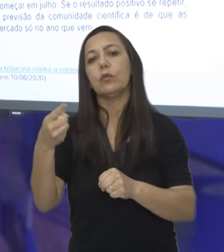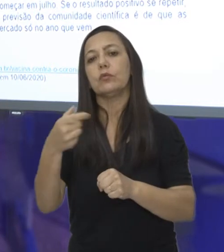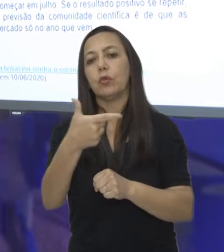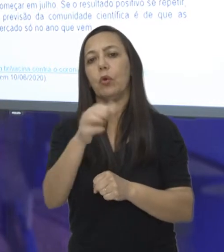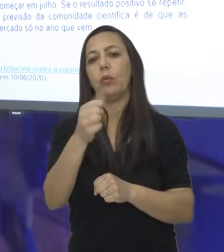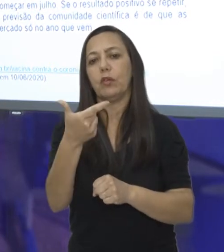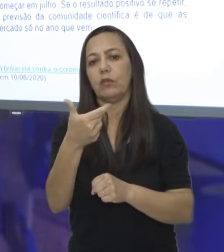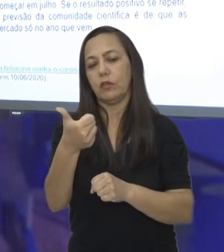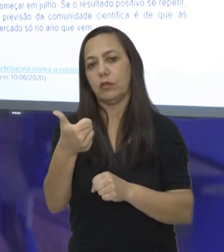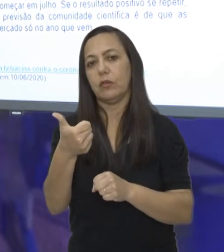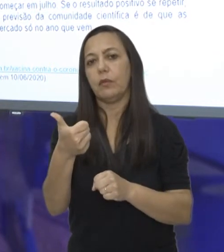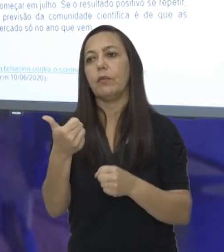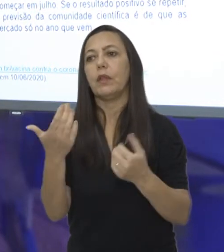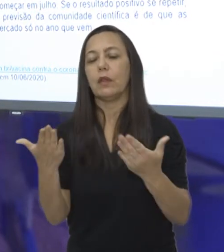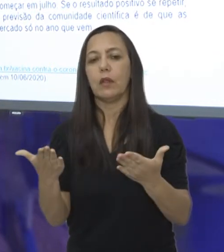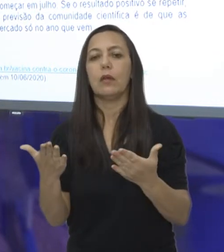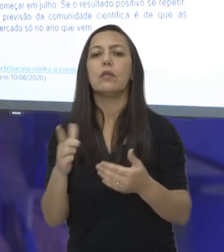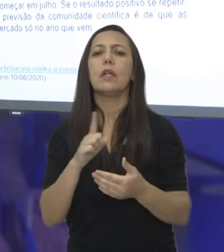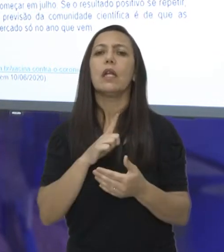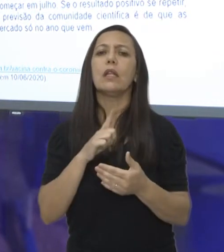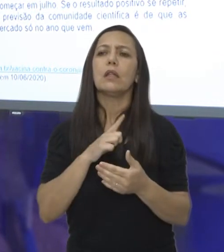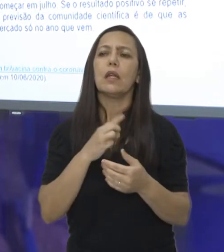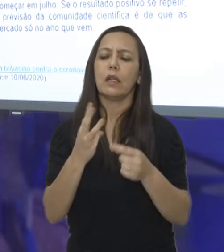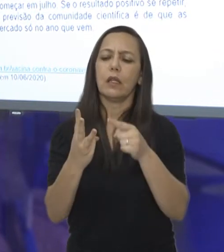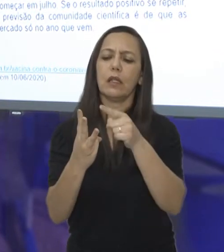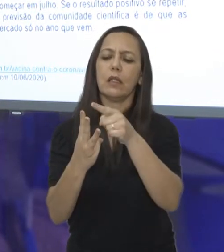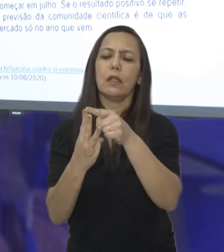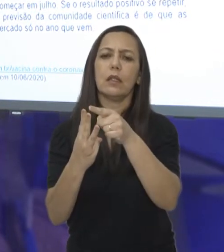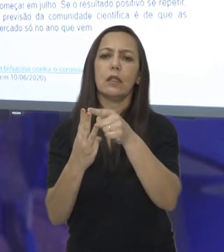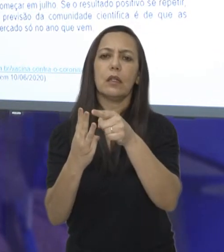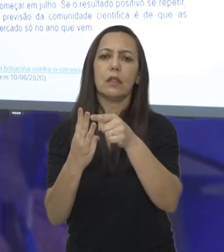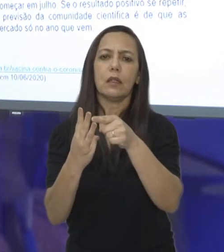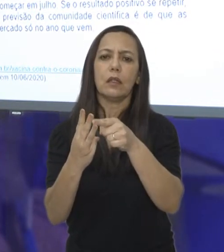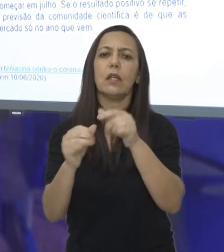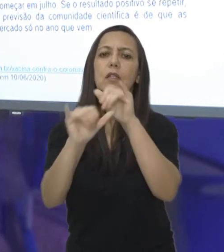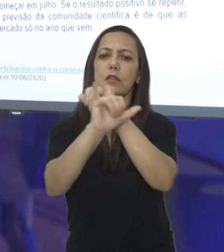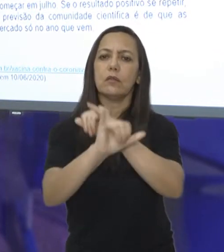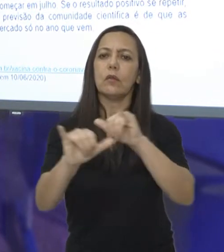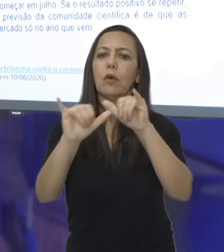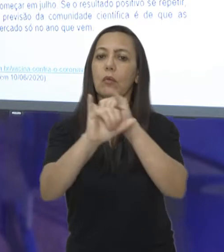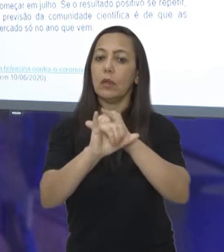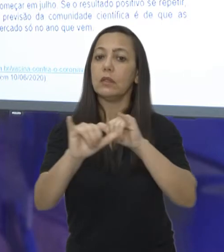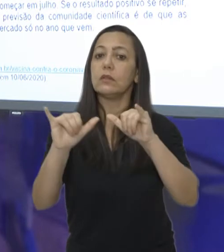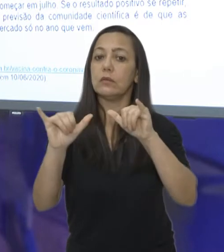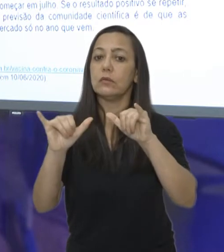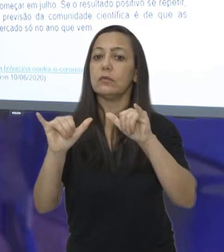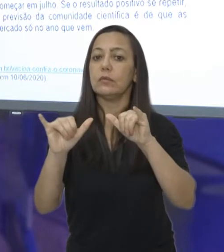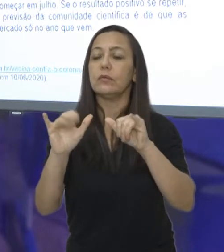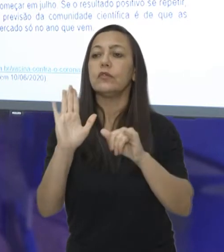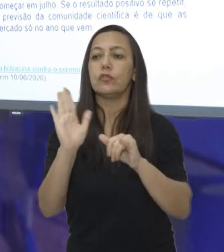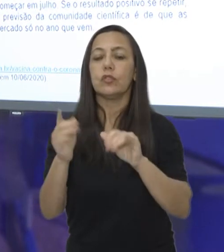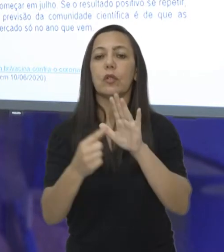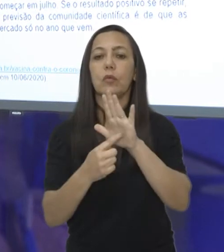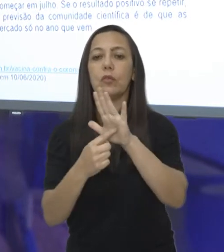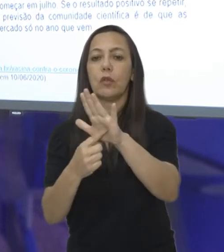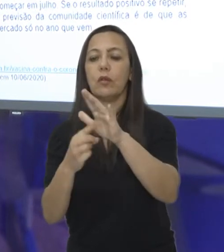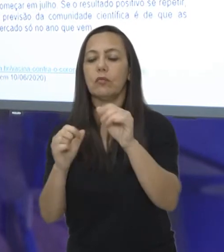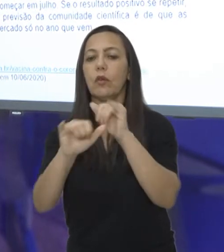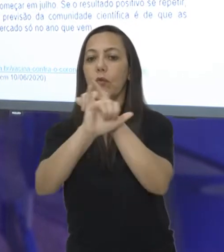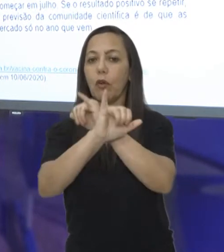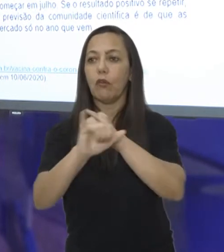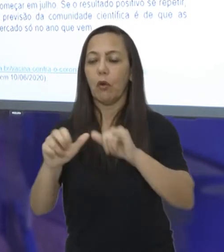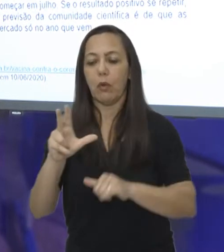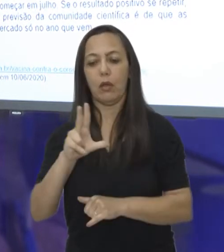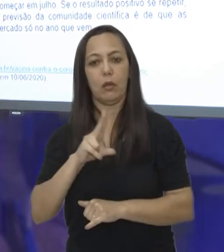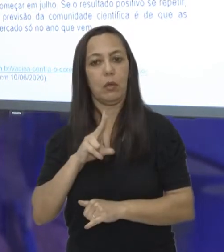Globo, Terra e UOL. Três fontes foi divulgada essa notícia. Uma fonte escrita